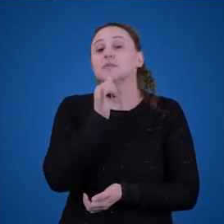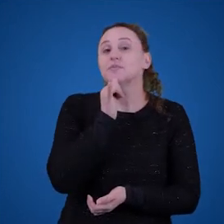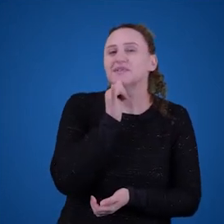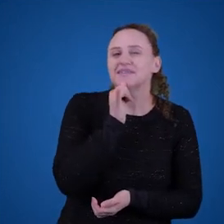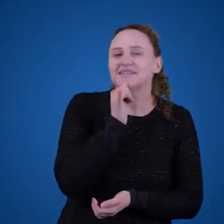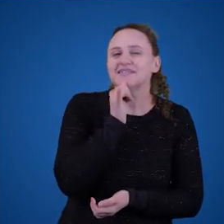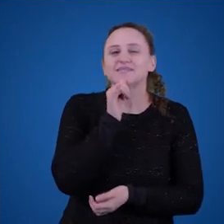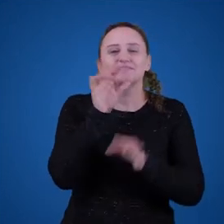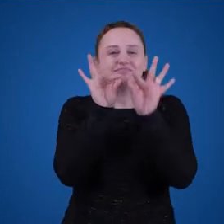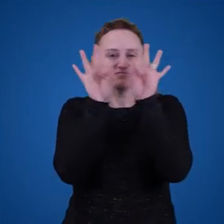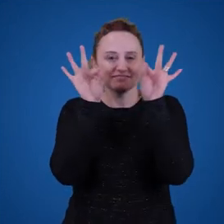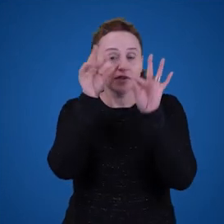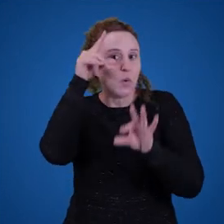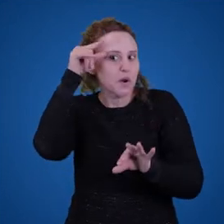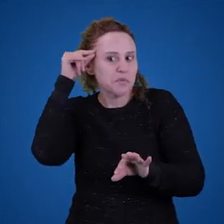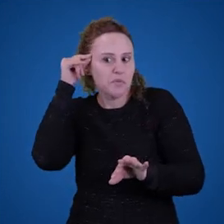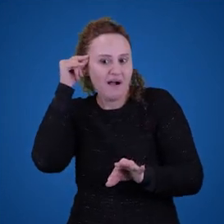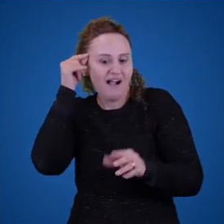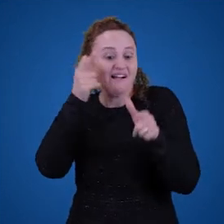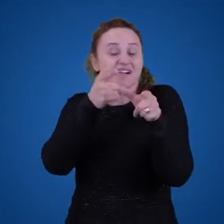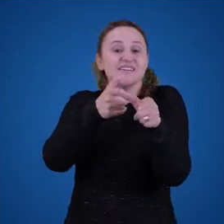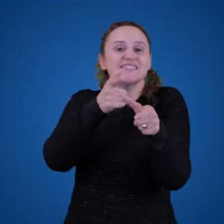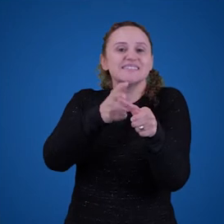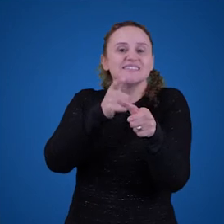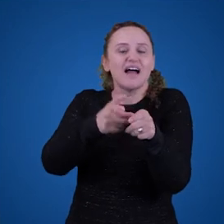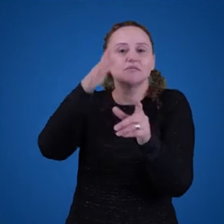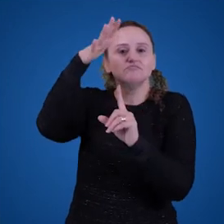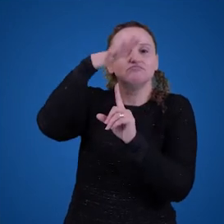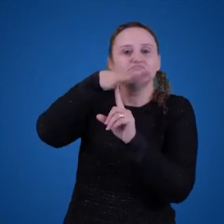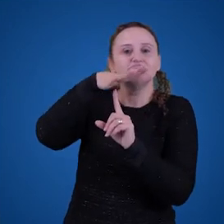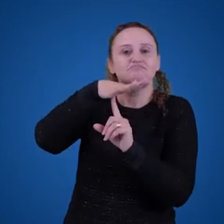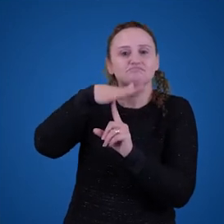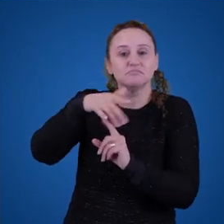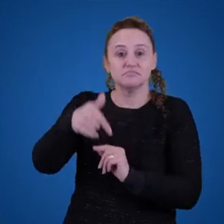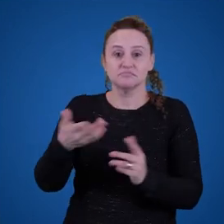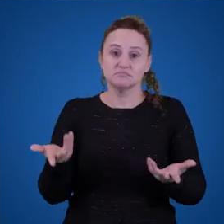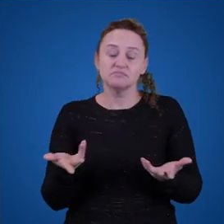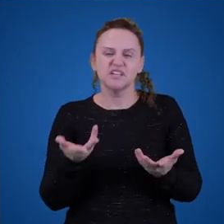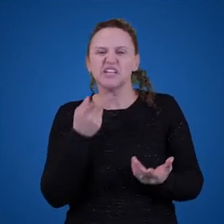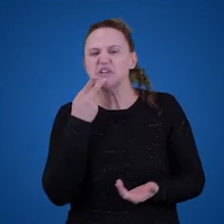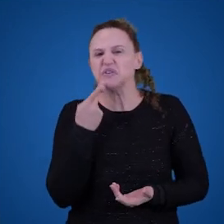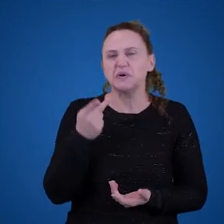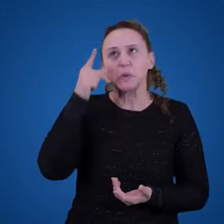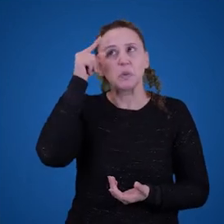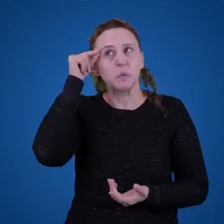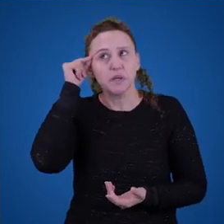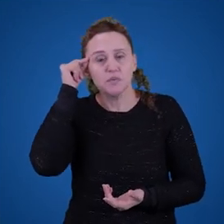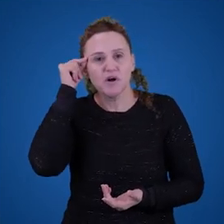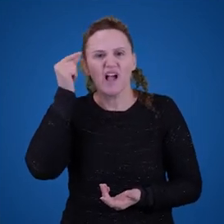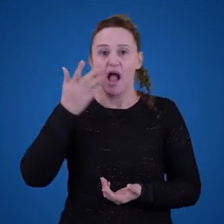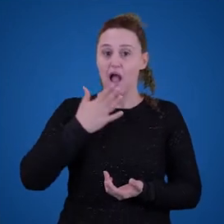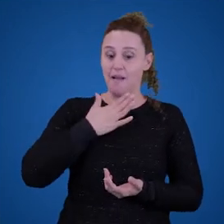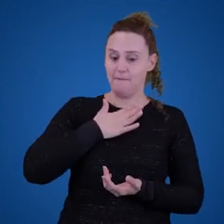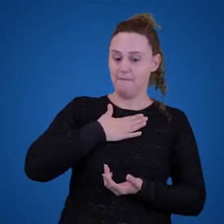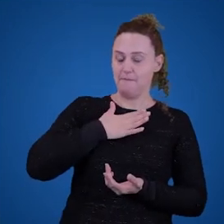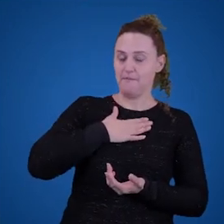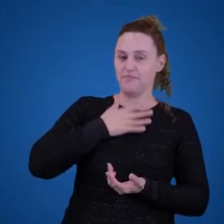é uma cidade no Paraná. Quando eu falo Guarapuava, vocês não têm impressão, por exemplo, que a minha fala,